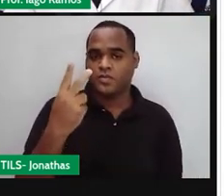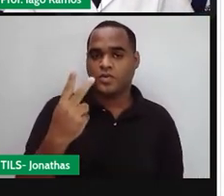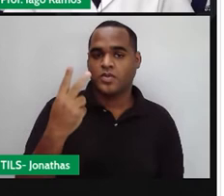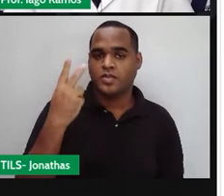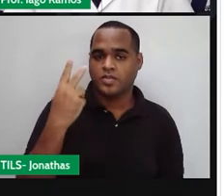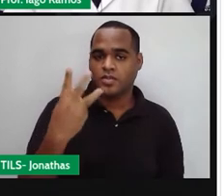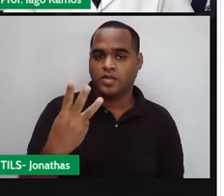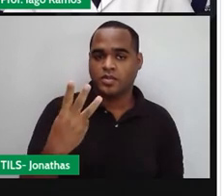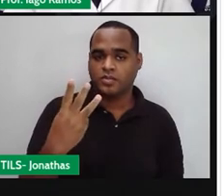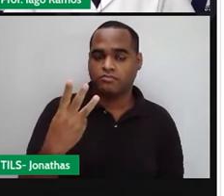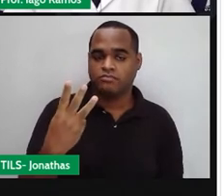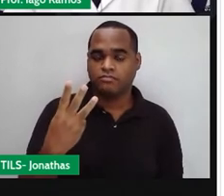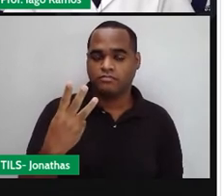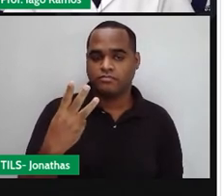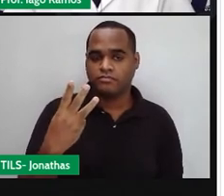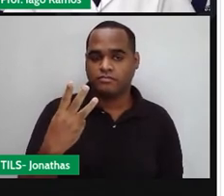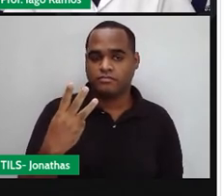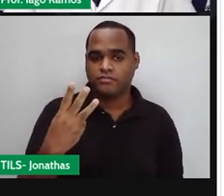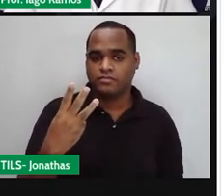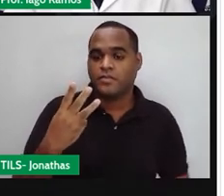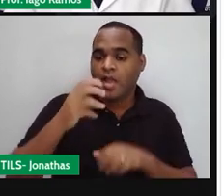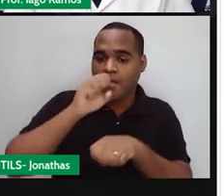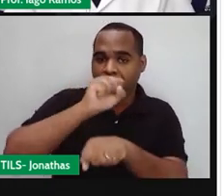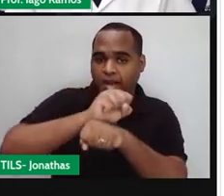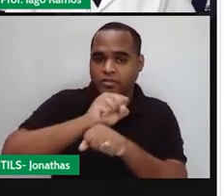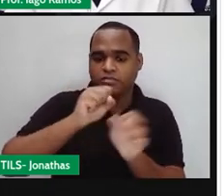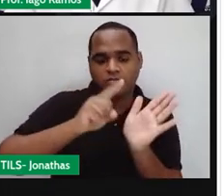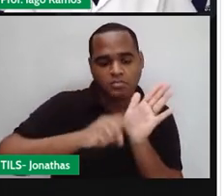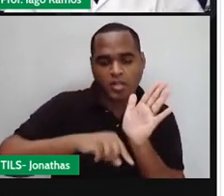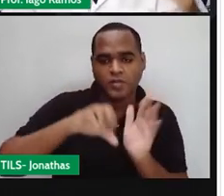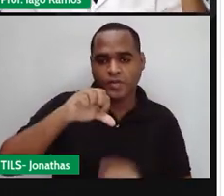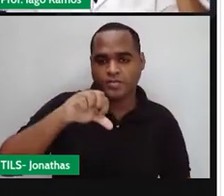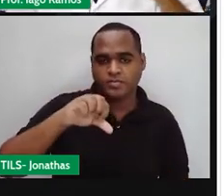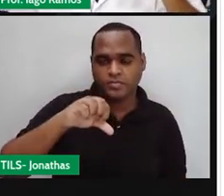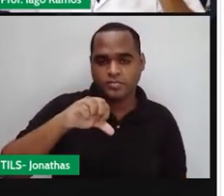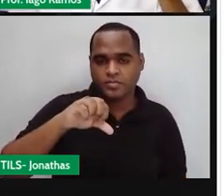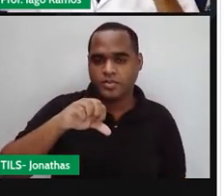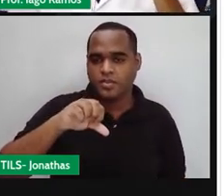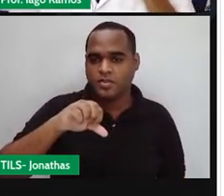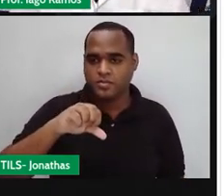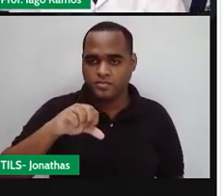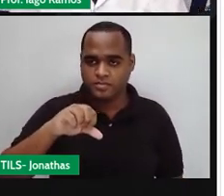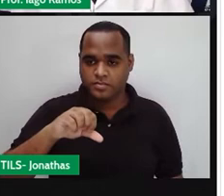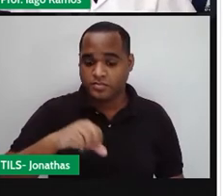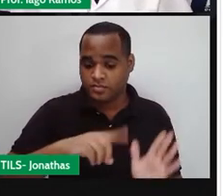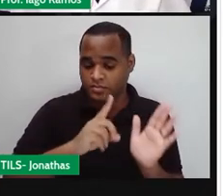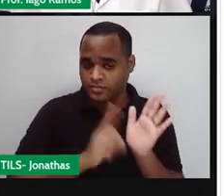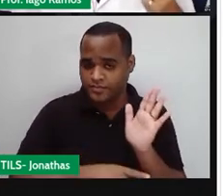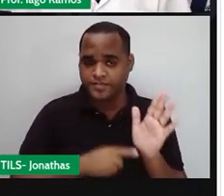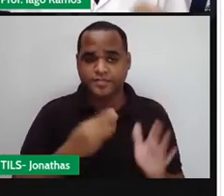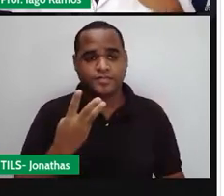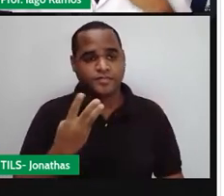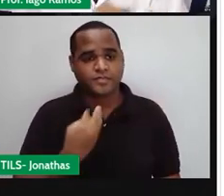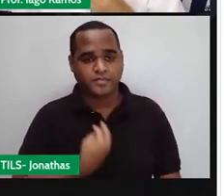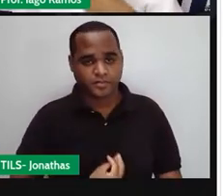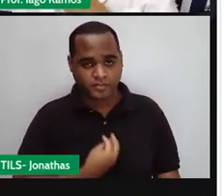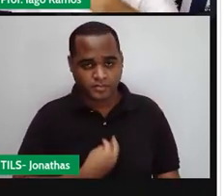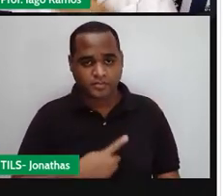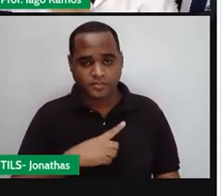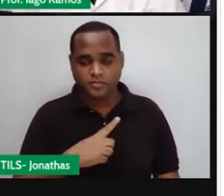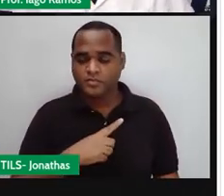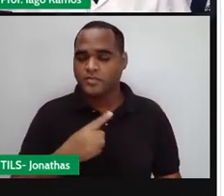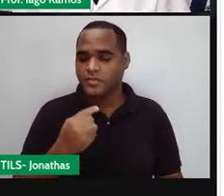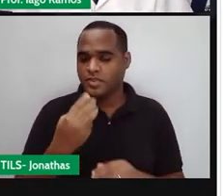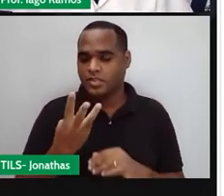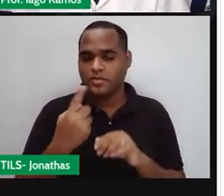dois, três, ó. Pararia no menos nove. Três vezes menos três. Três vezes